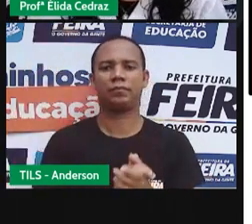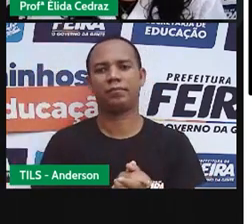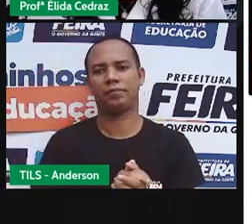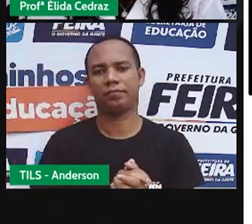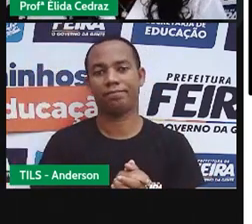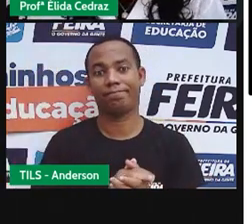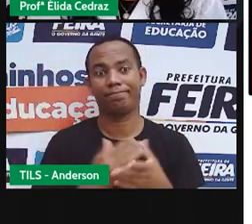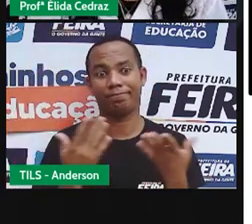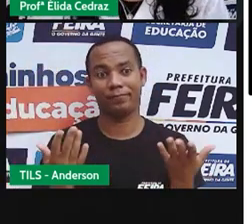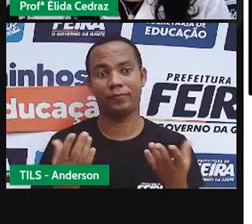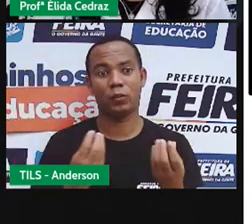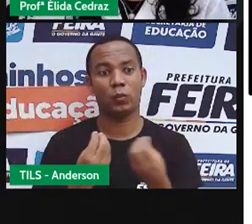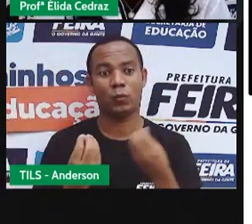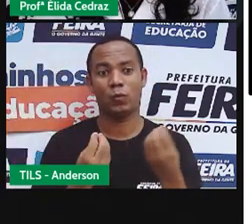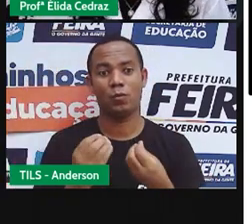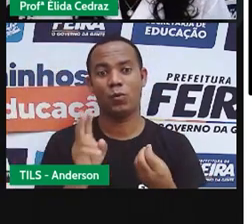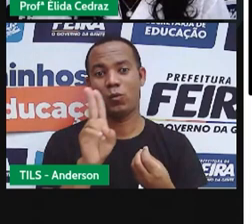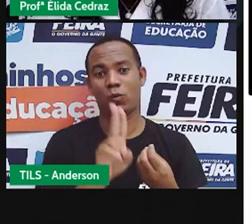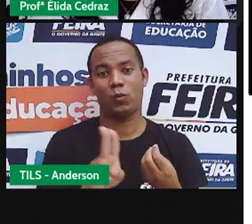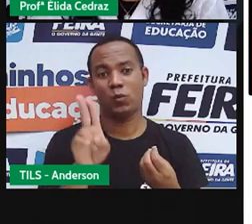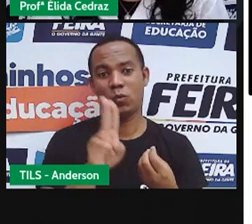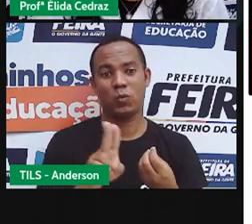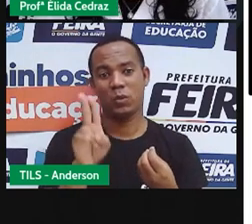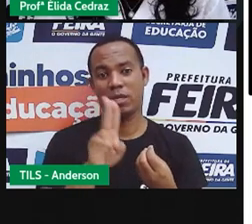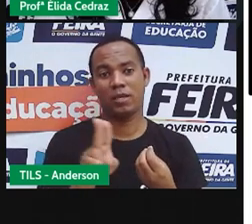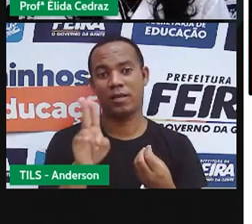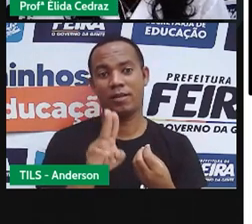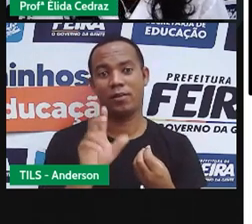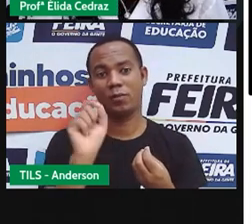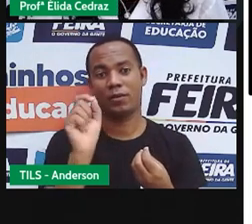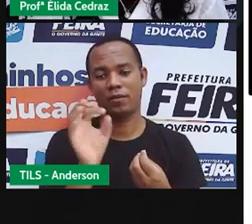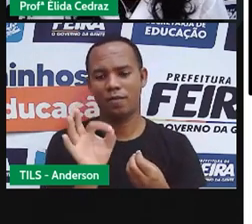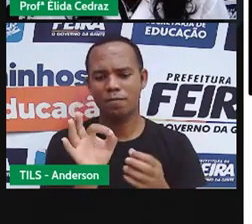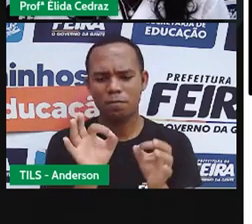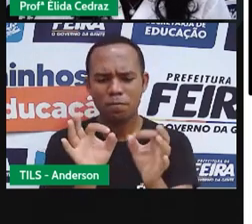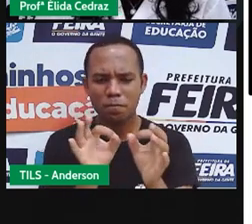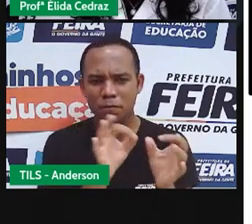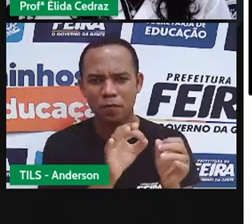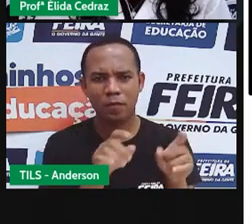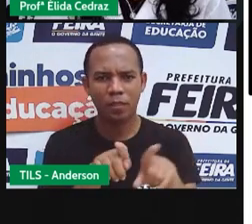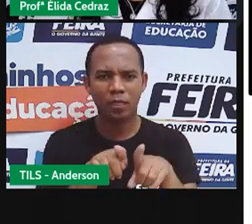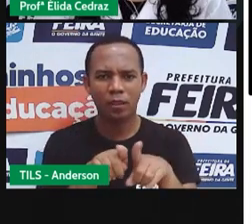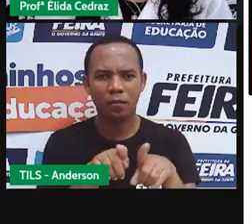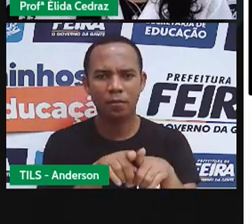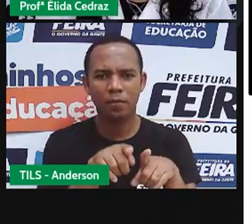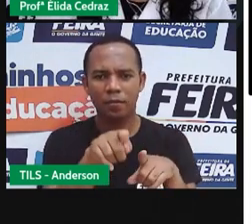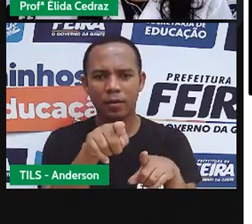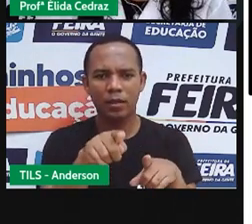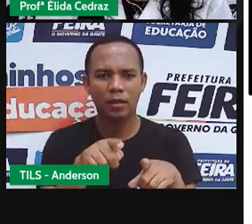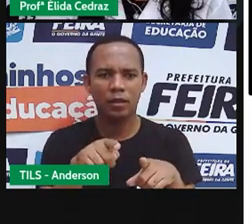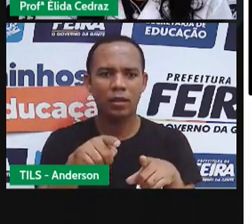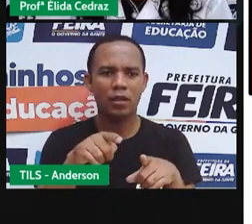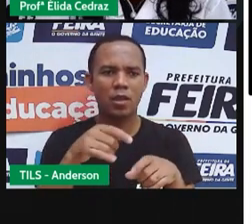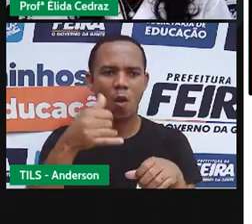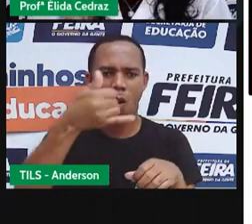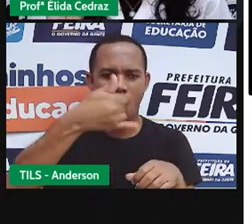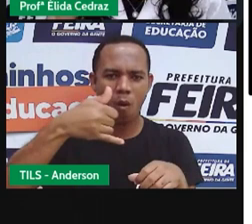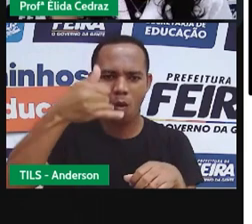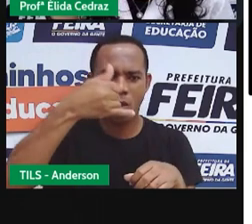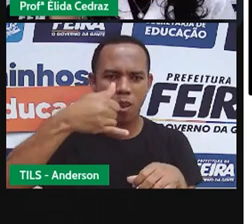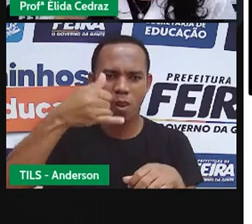solar. Eles utilizam o urupum, o genitato, o ole de pequi